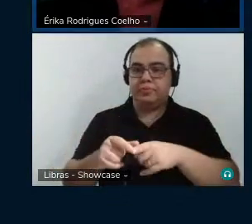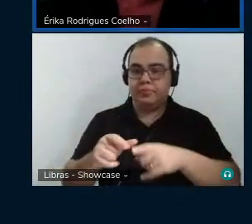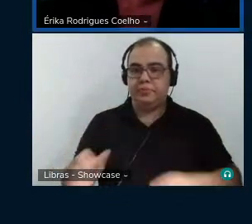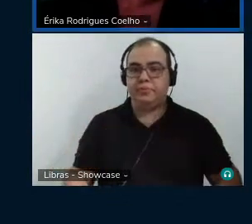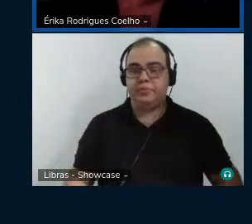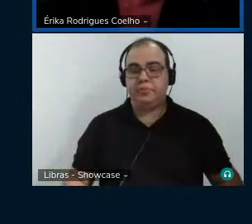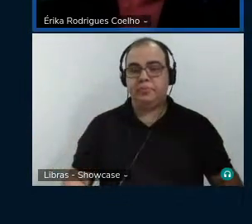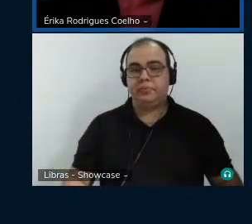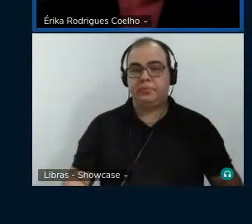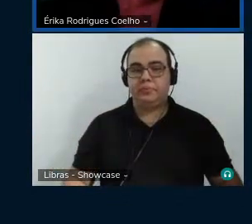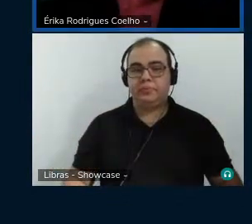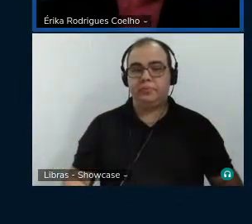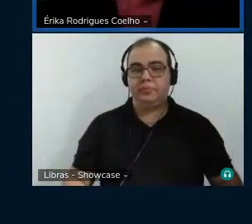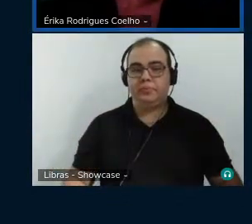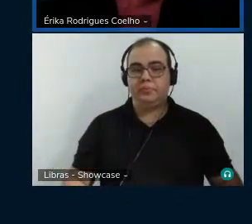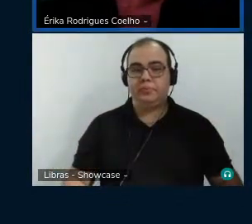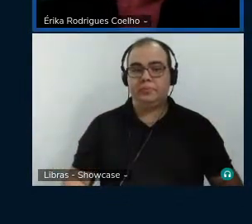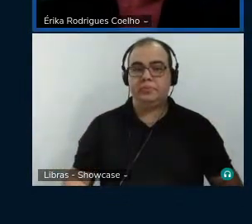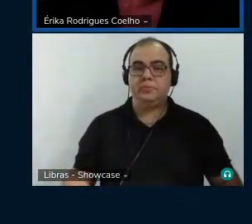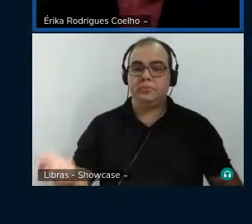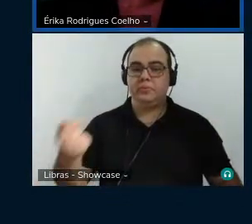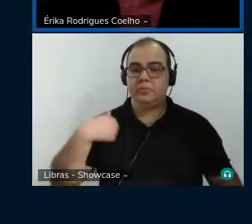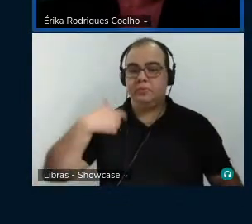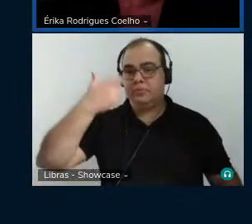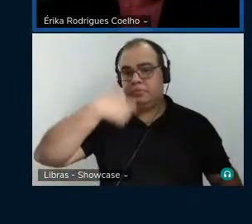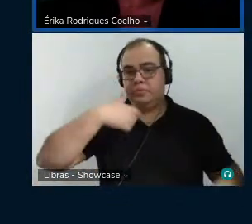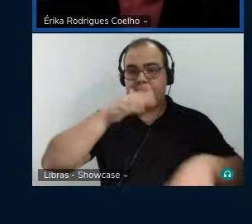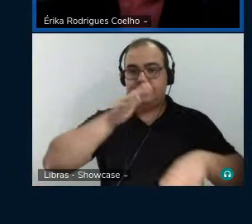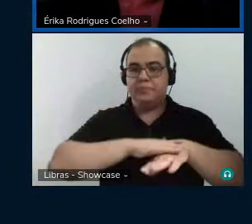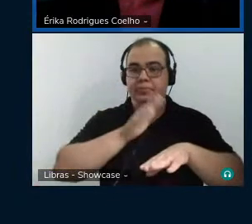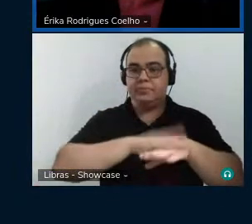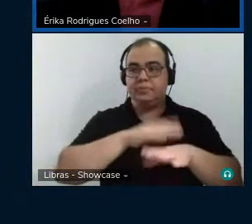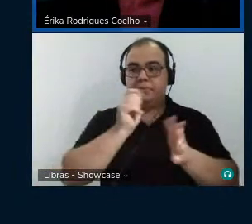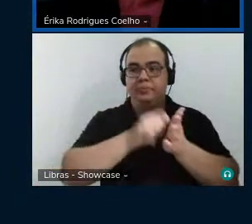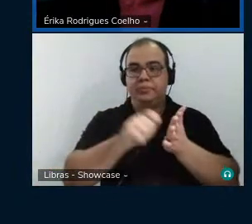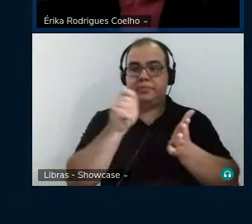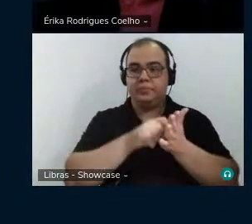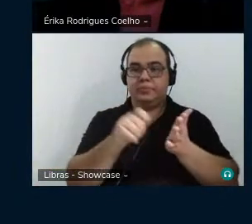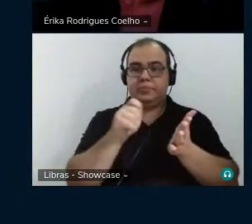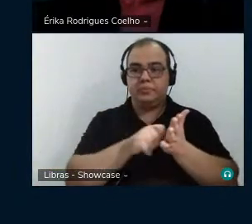Então, eu sou a autora, Érica Rodrigues Coelho.